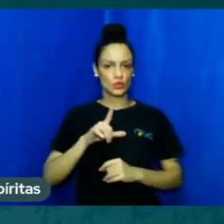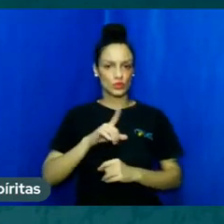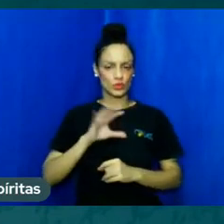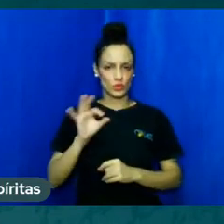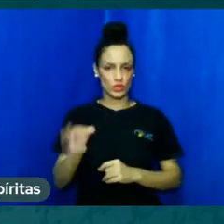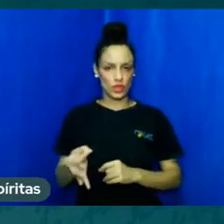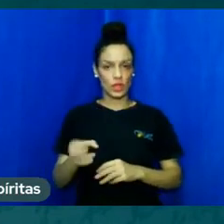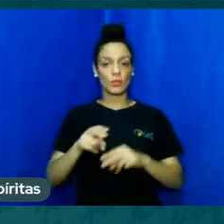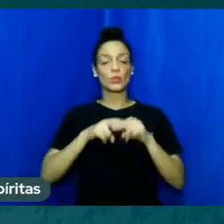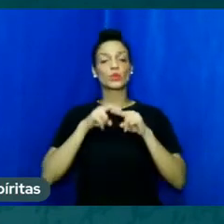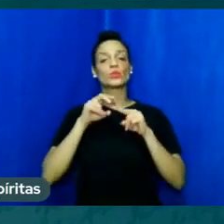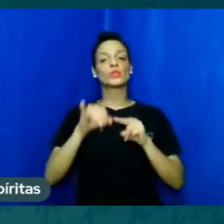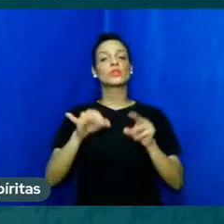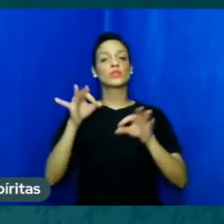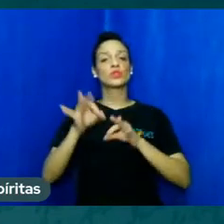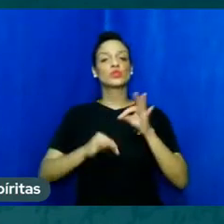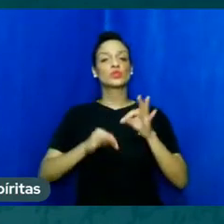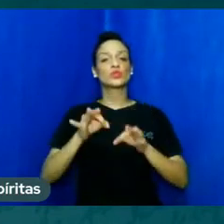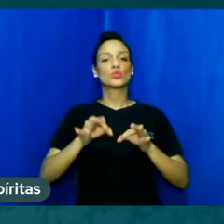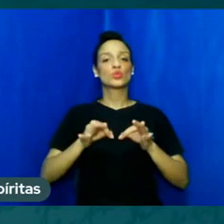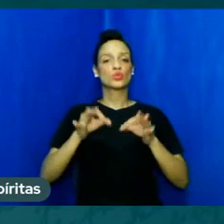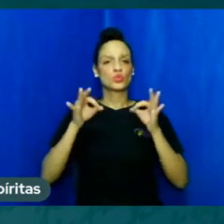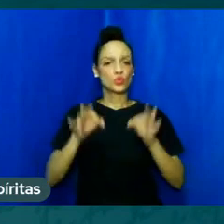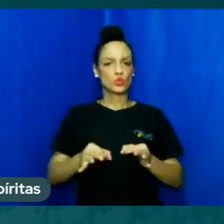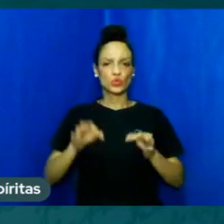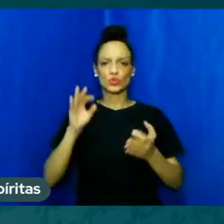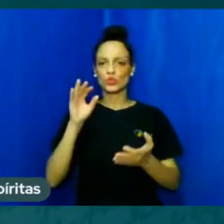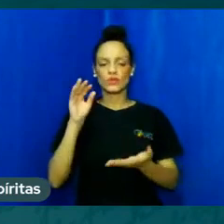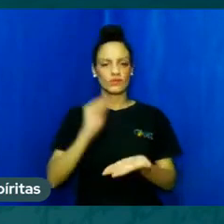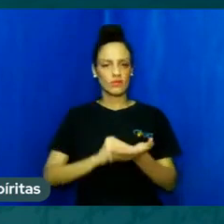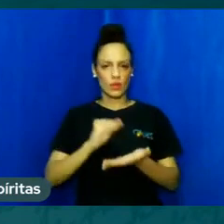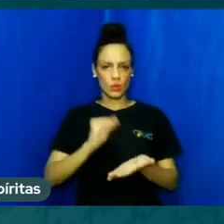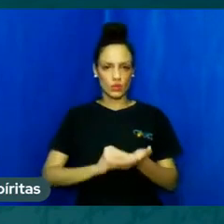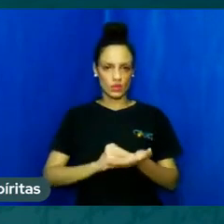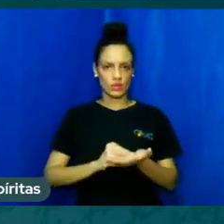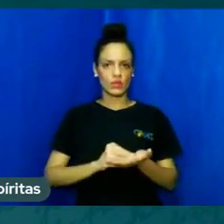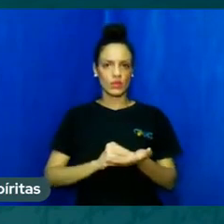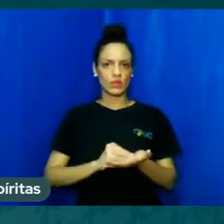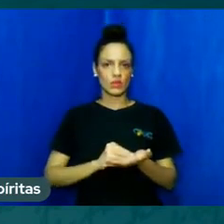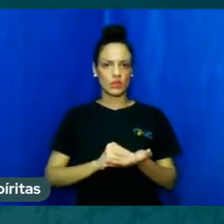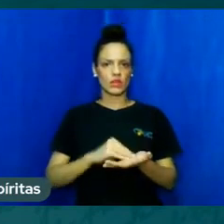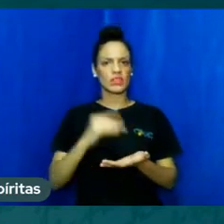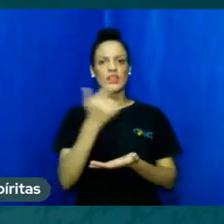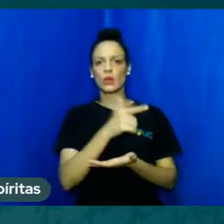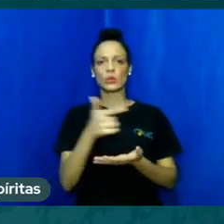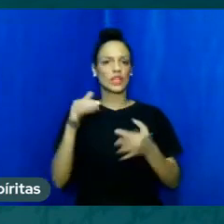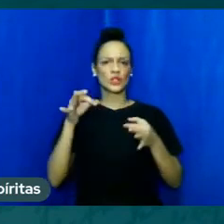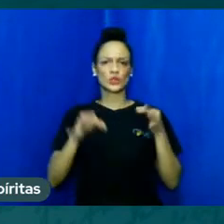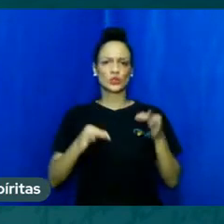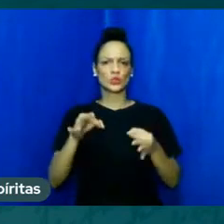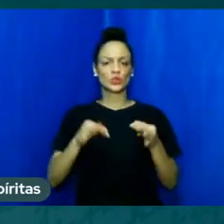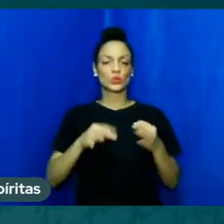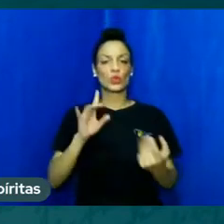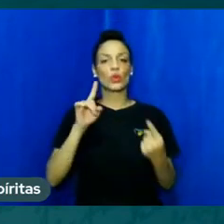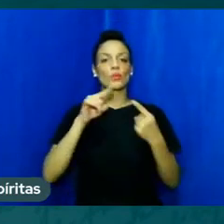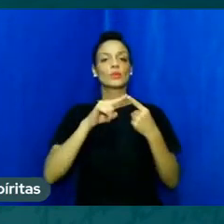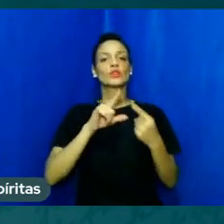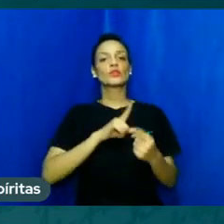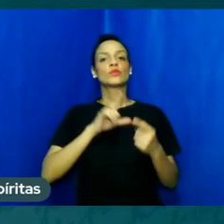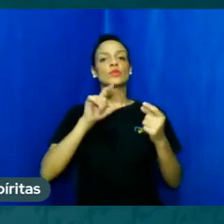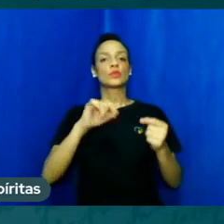injustiça ser o injustiça receber a injustiça é para que possamos praticar a justiça